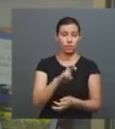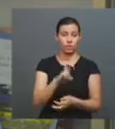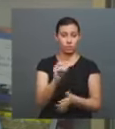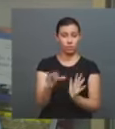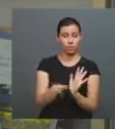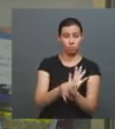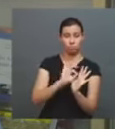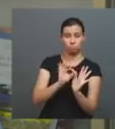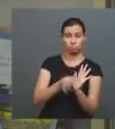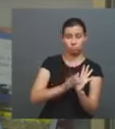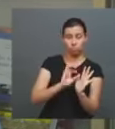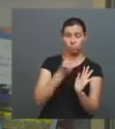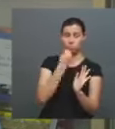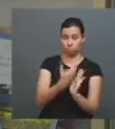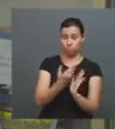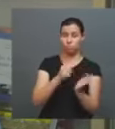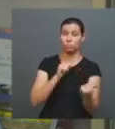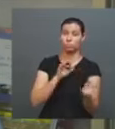se faça um livro.